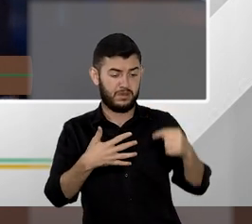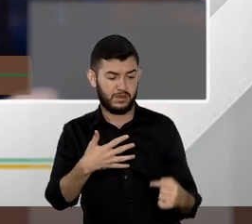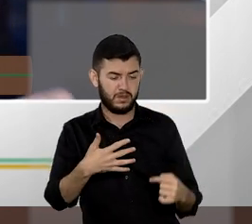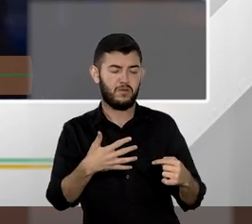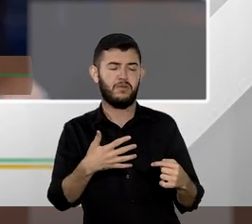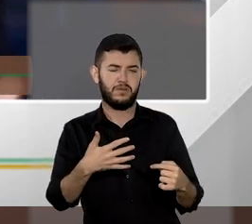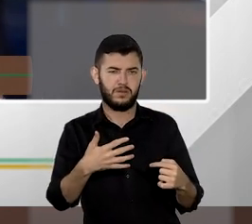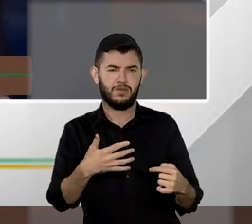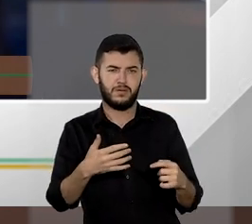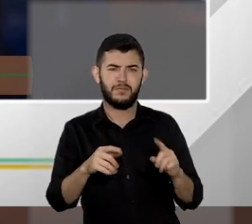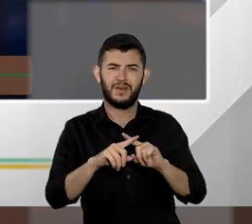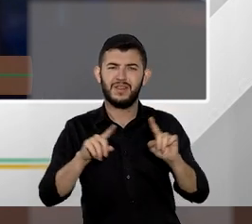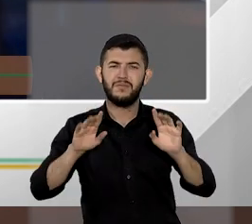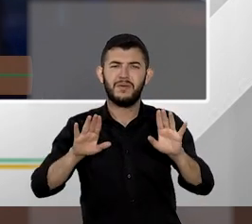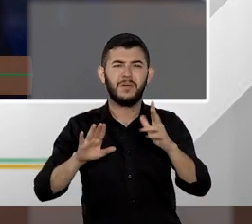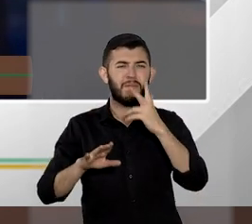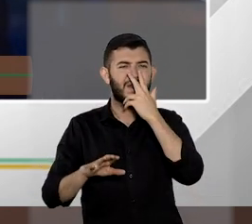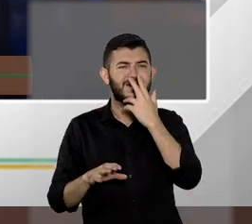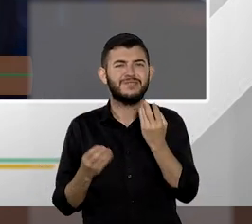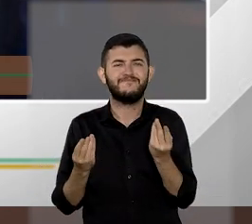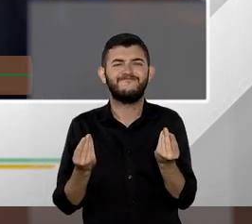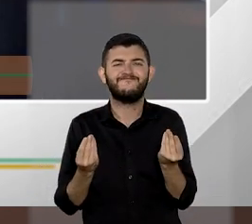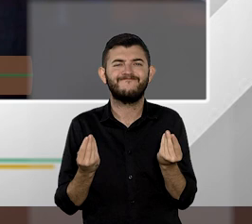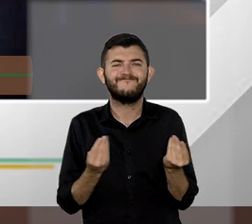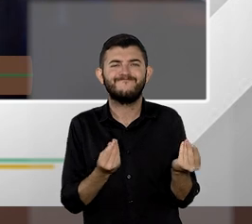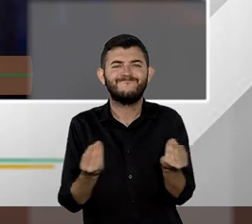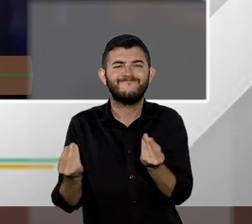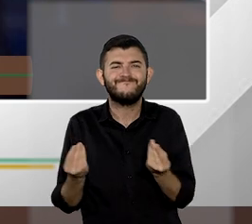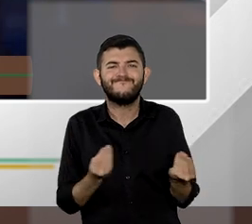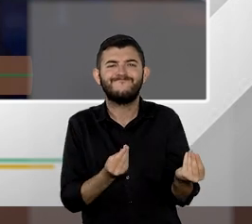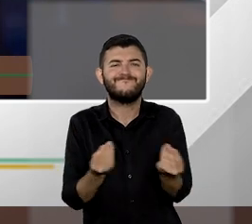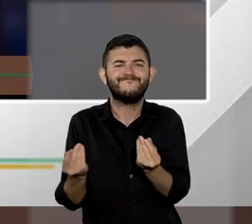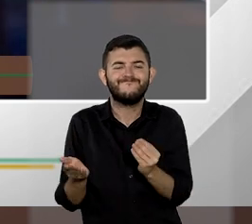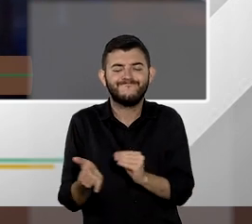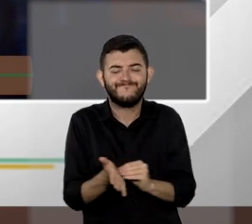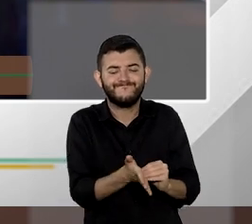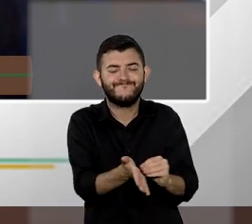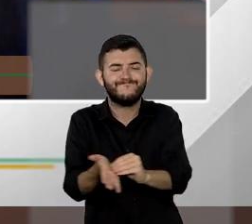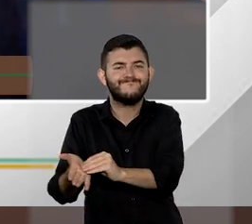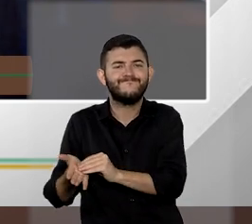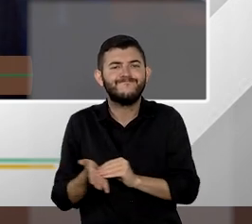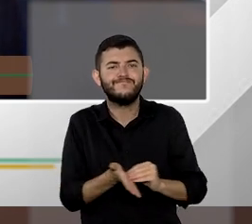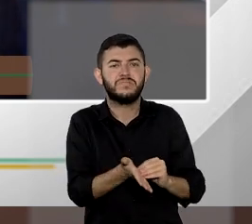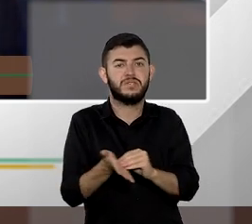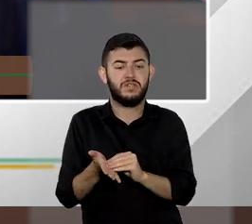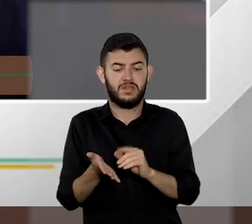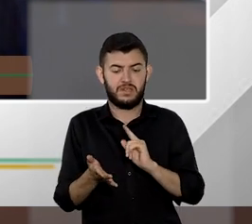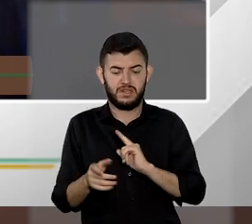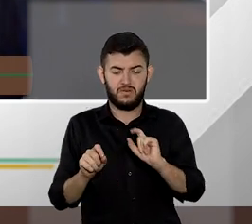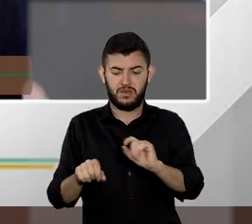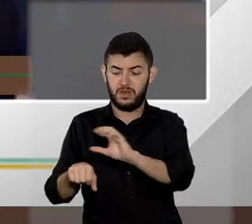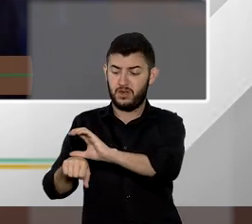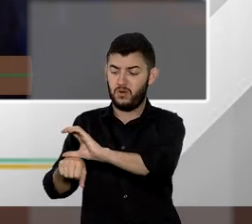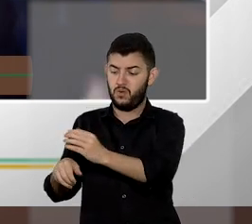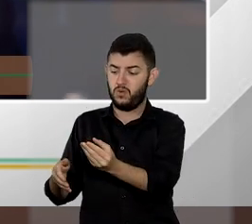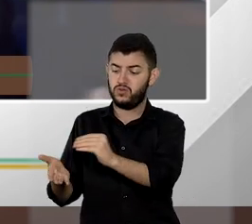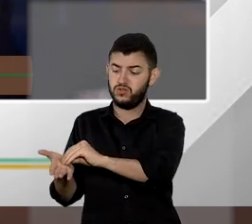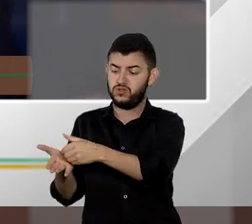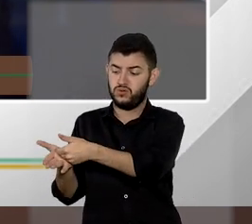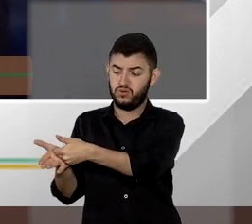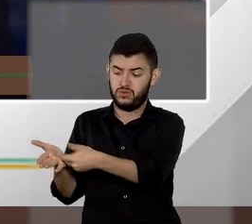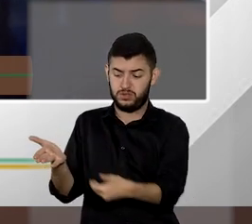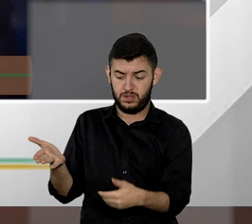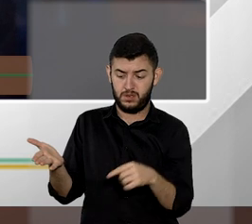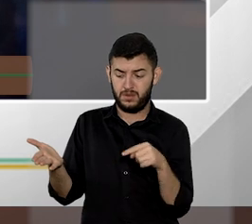gente está nesse certo vazio entre é um certo vácuo que há entre a emenda constitucional que